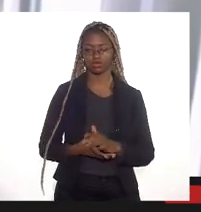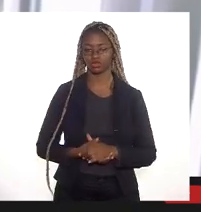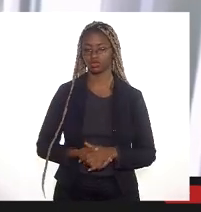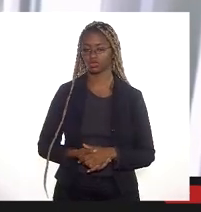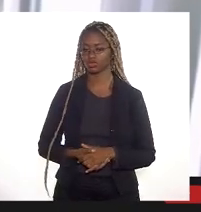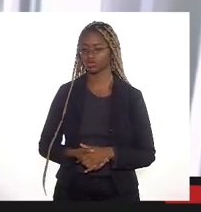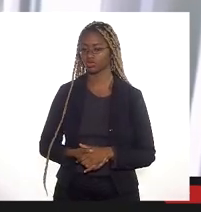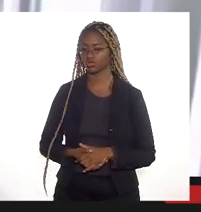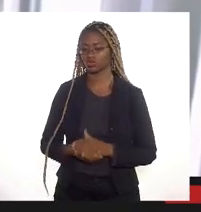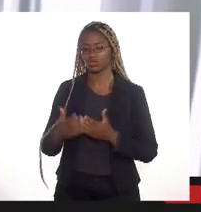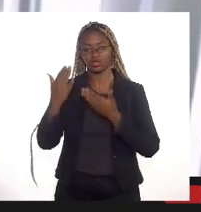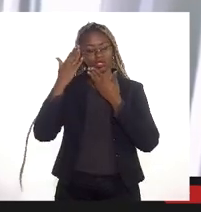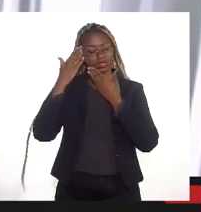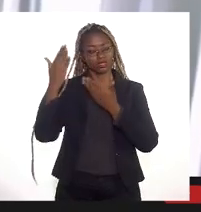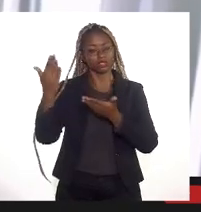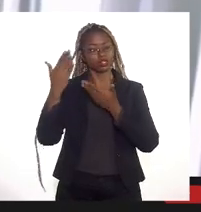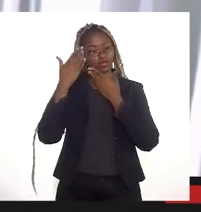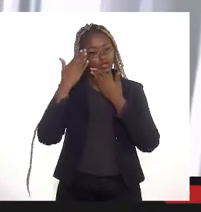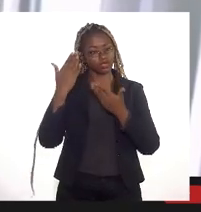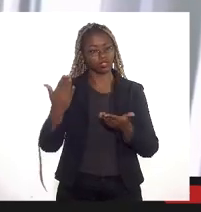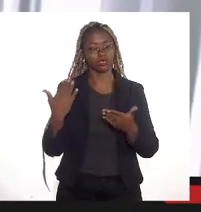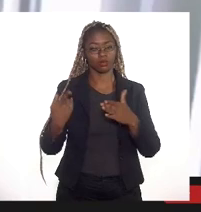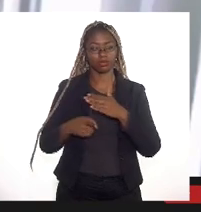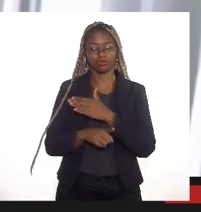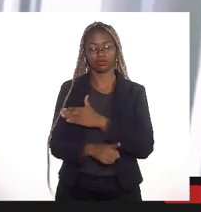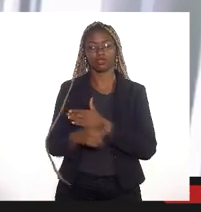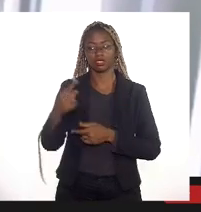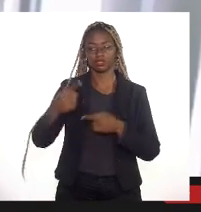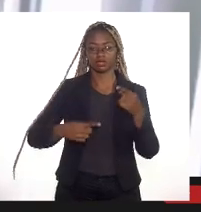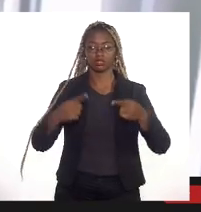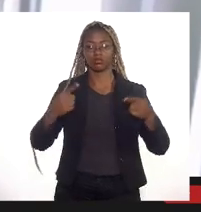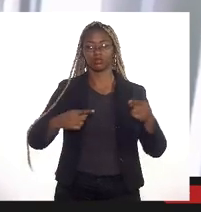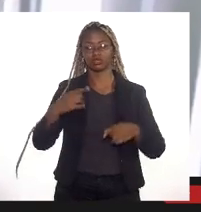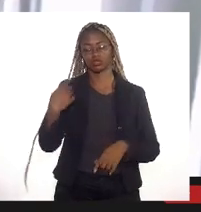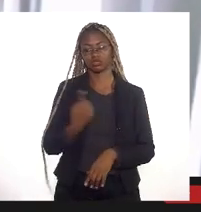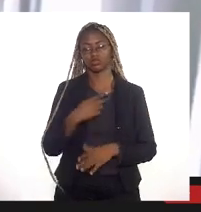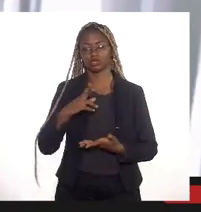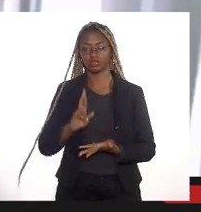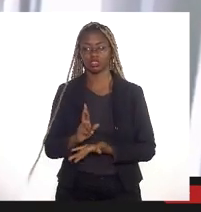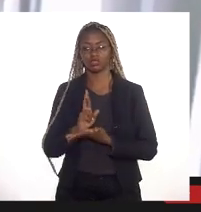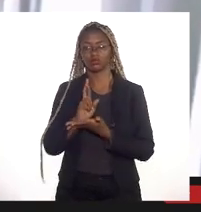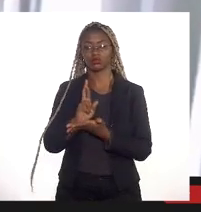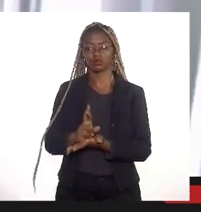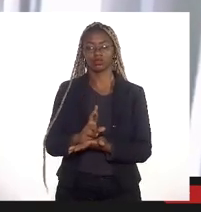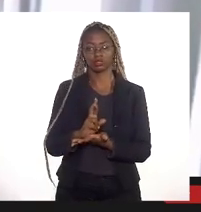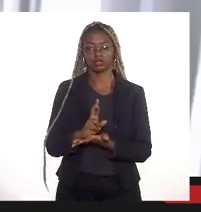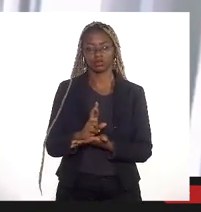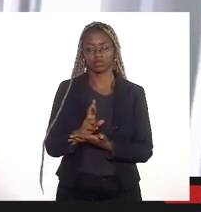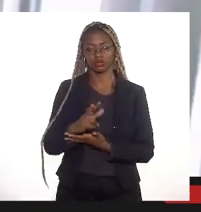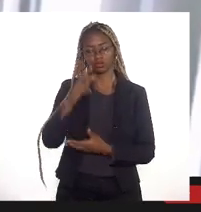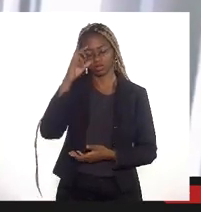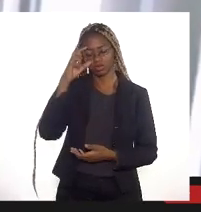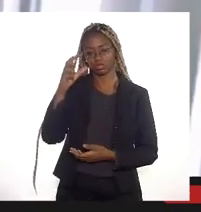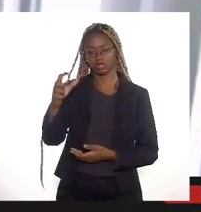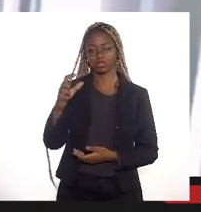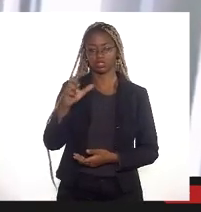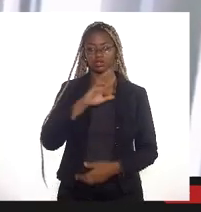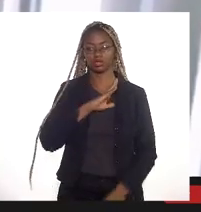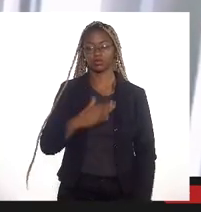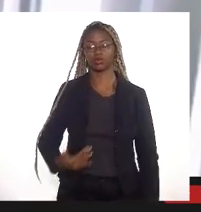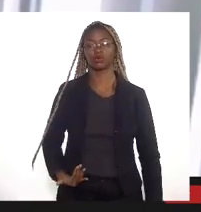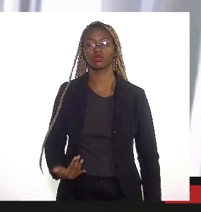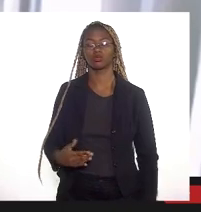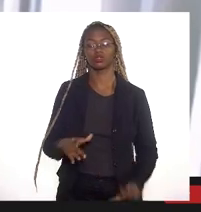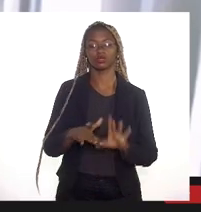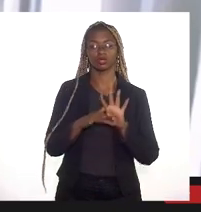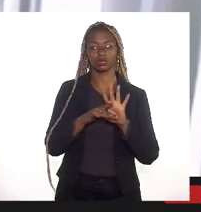metropolitana eu agradeço muito a presença vamos aprofundar esse debate tendo sempre como referência o elevado interesse público de Caxias